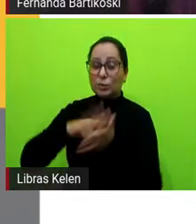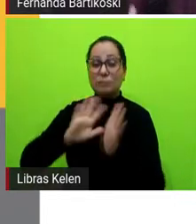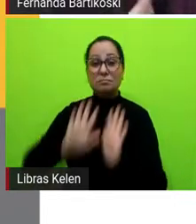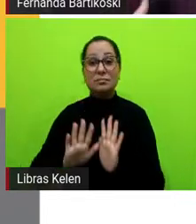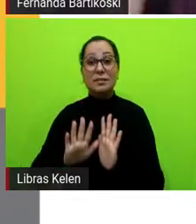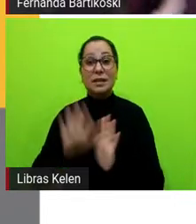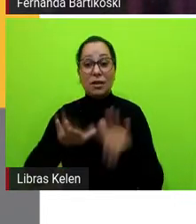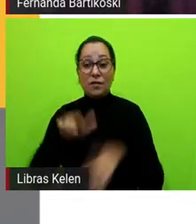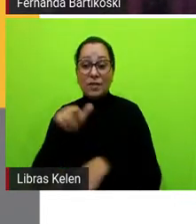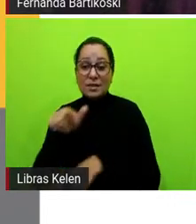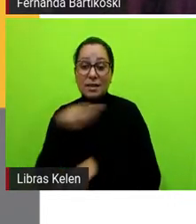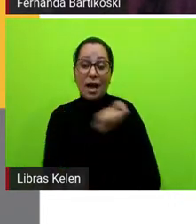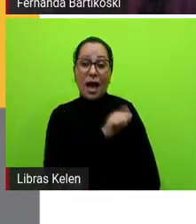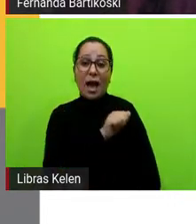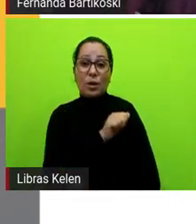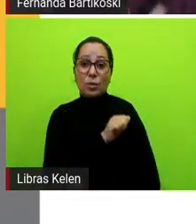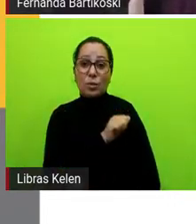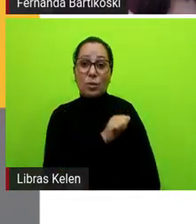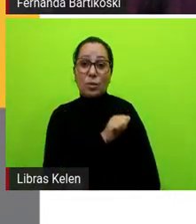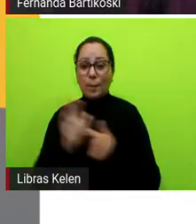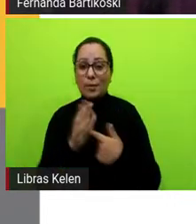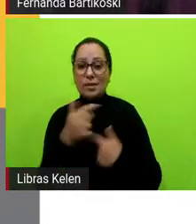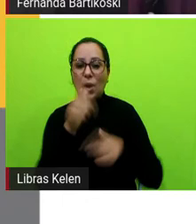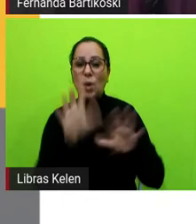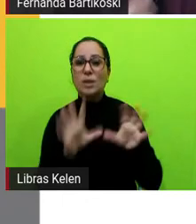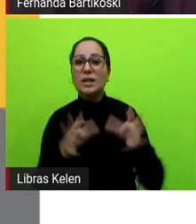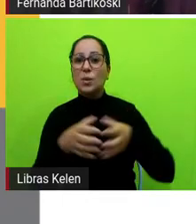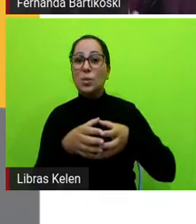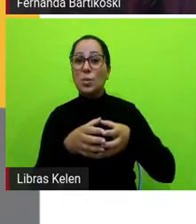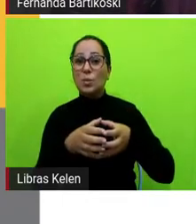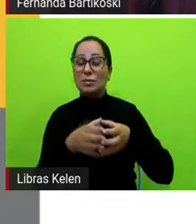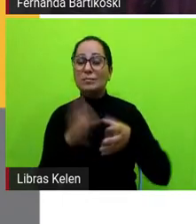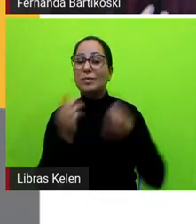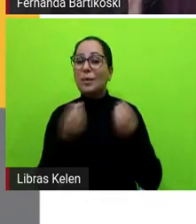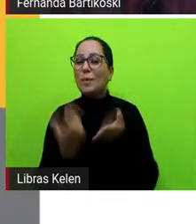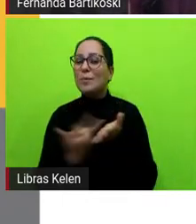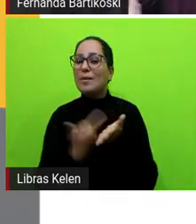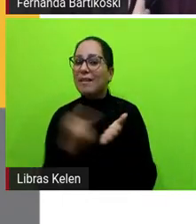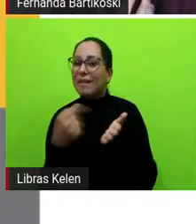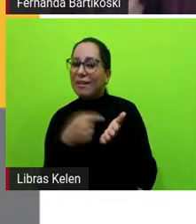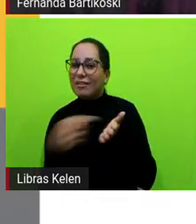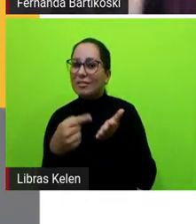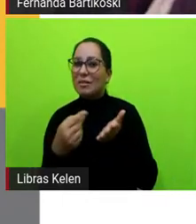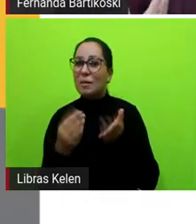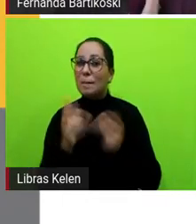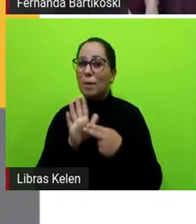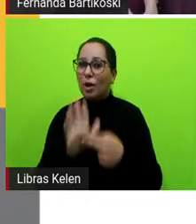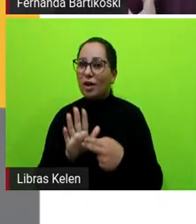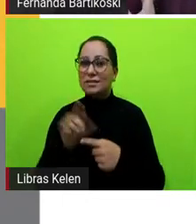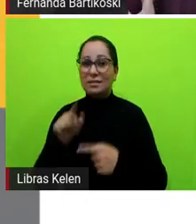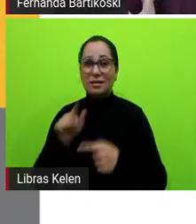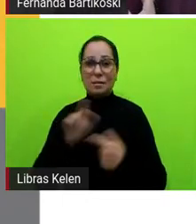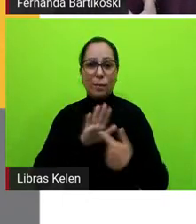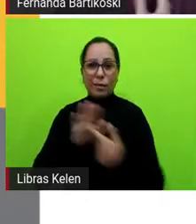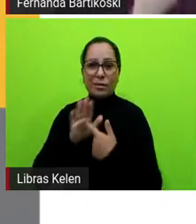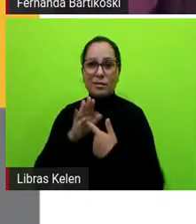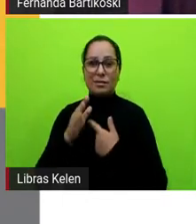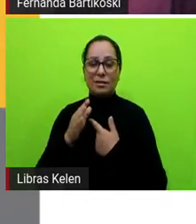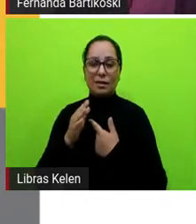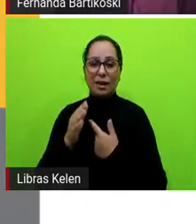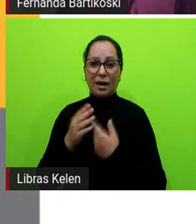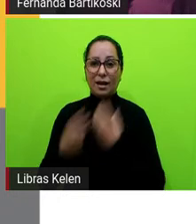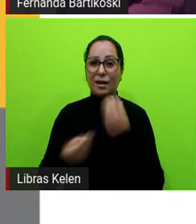também podem mostrar para o restante da turma quais livros são eles podem né desenvolver mostrar para o restante da turma